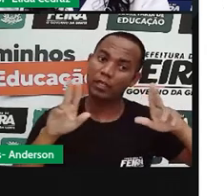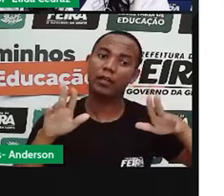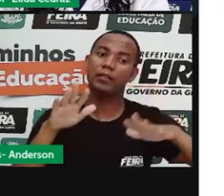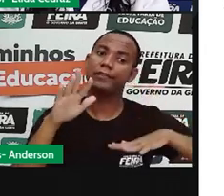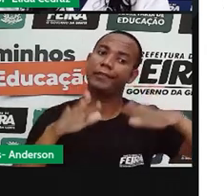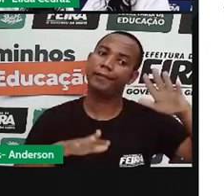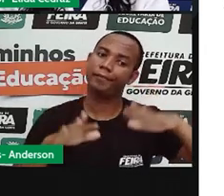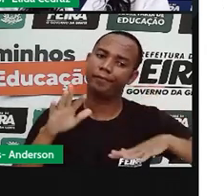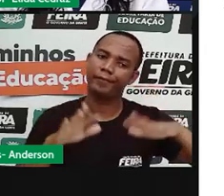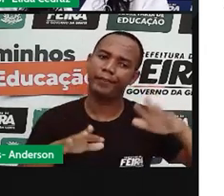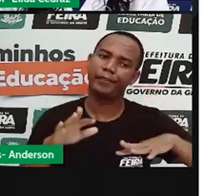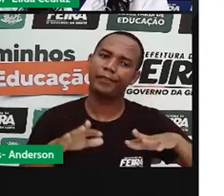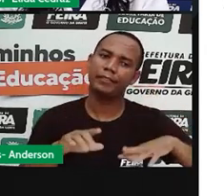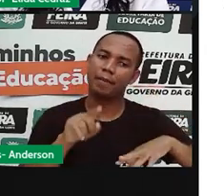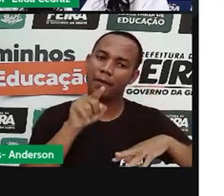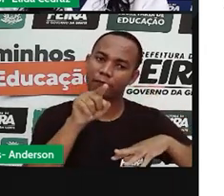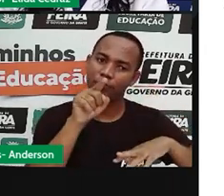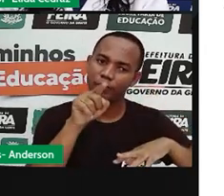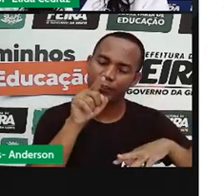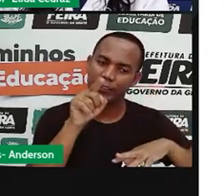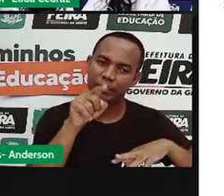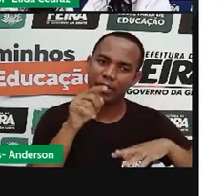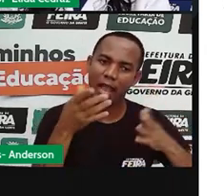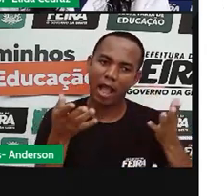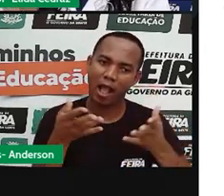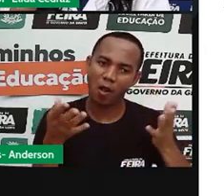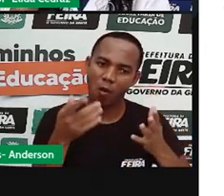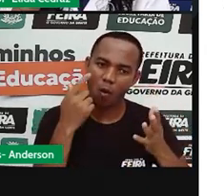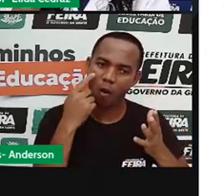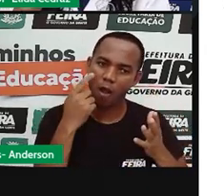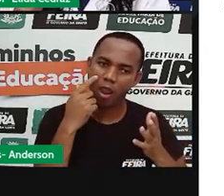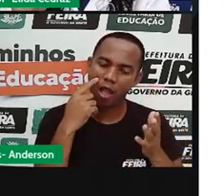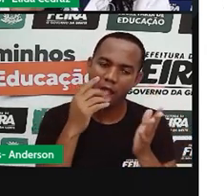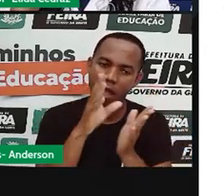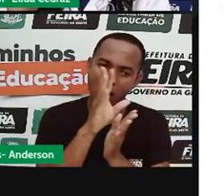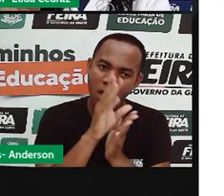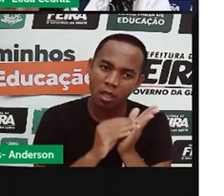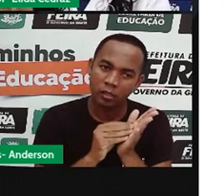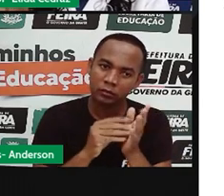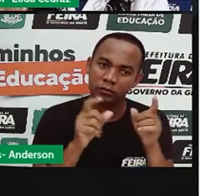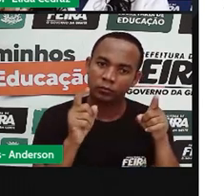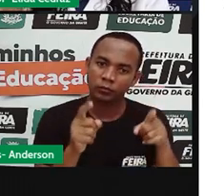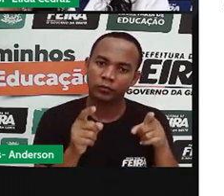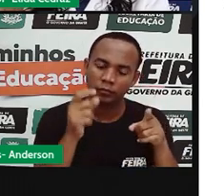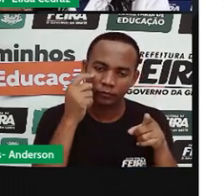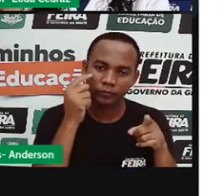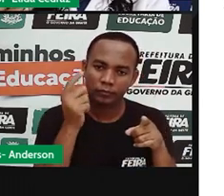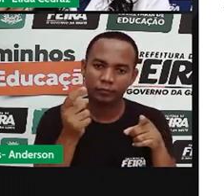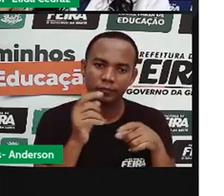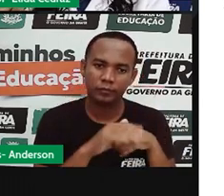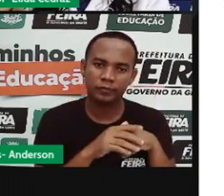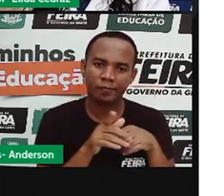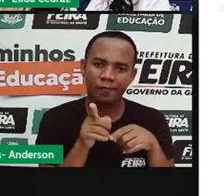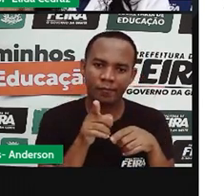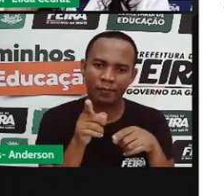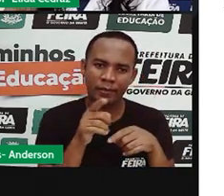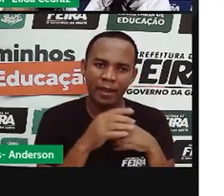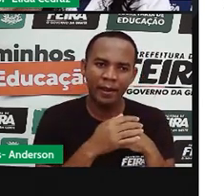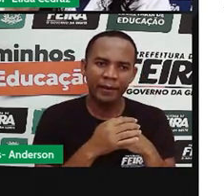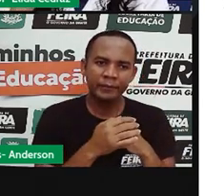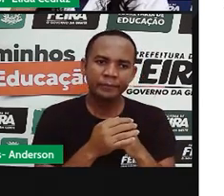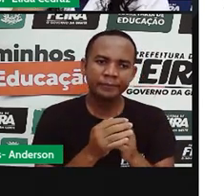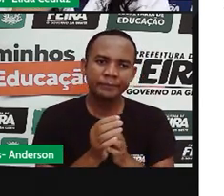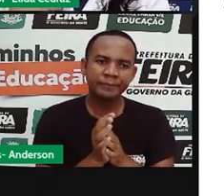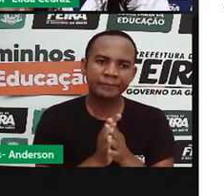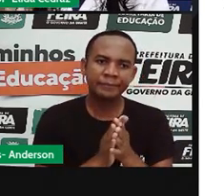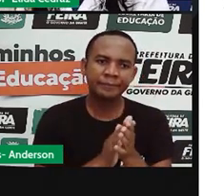lado, mas para a atividade a gente vai considerar o sol do lado direito. Tudo bem? Vamos